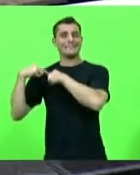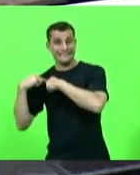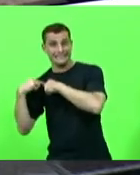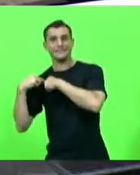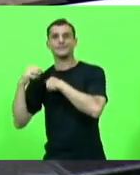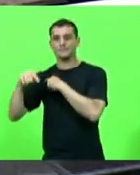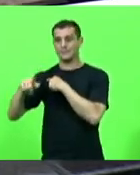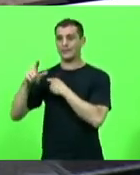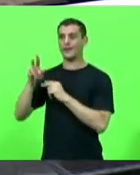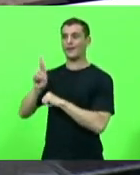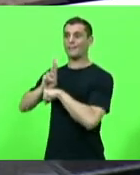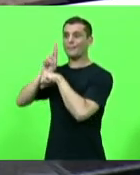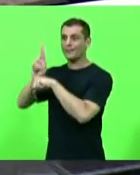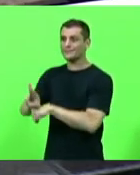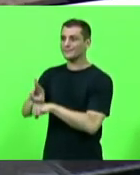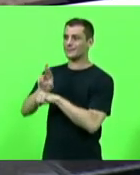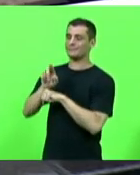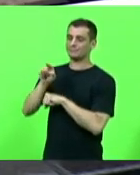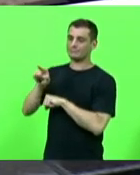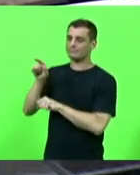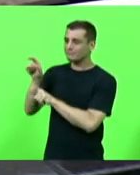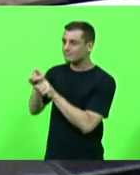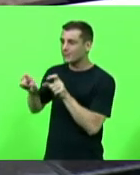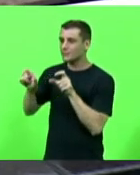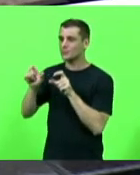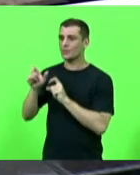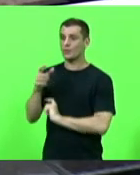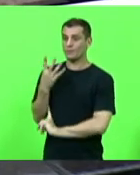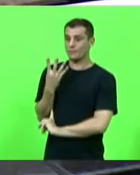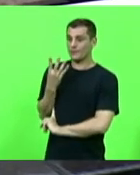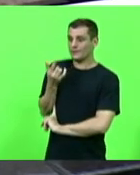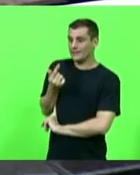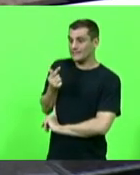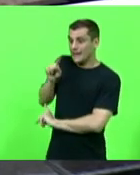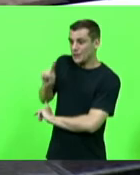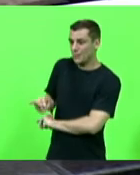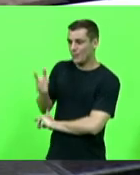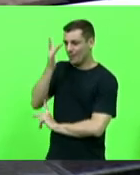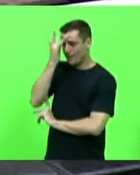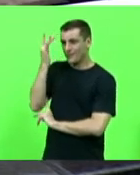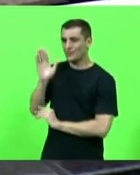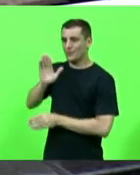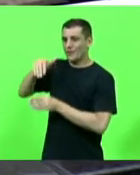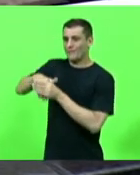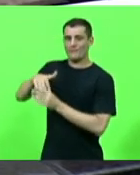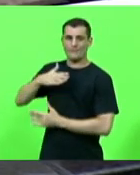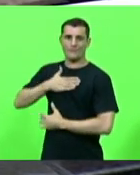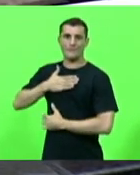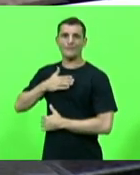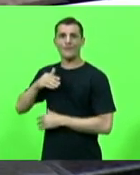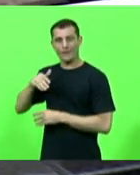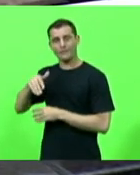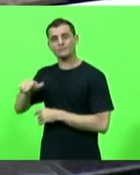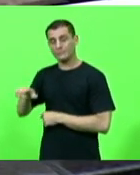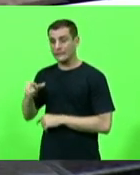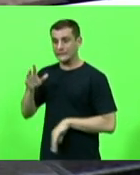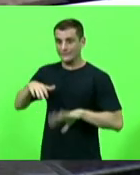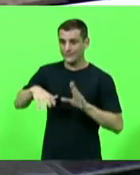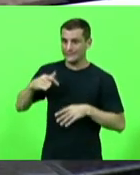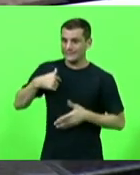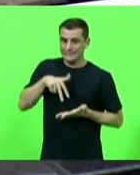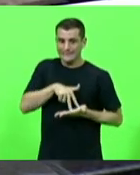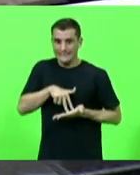representar no meu caso foram 47 mil eleitores e eu às vezes temia e tremia porque era uma grande